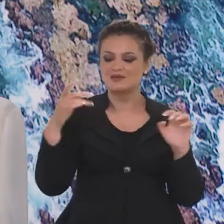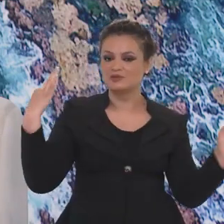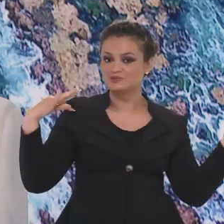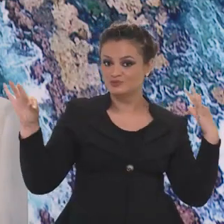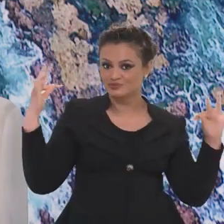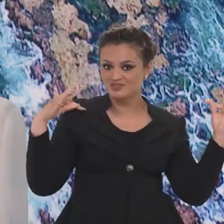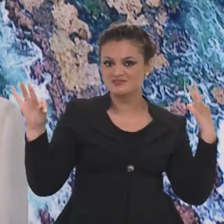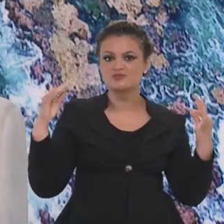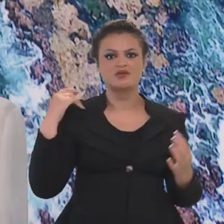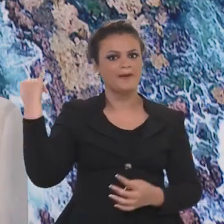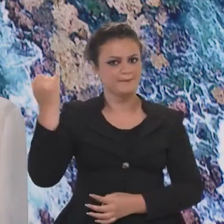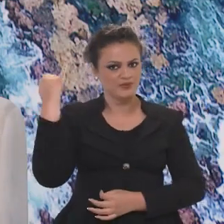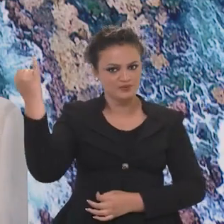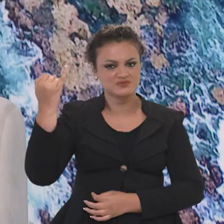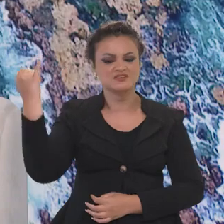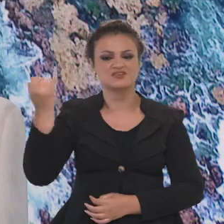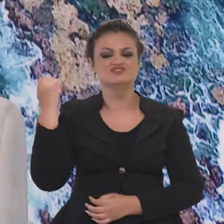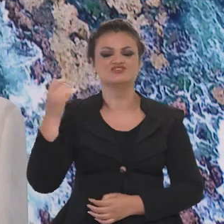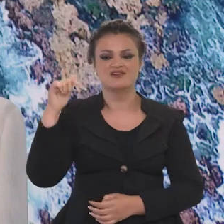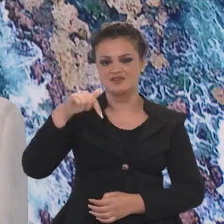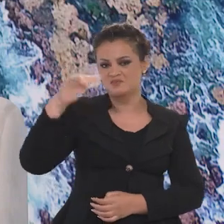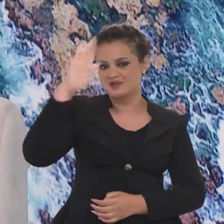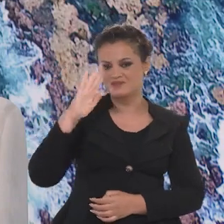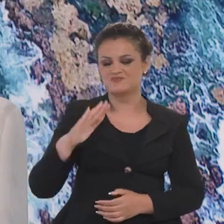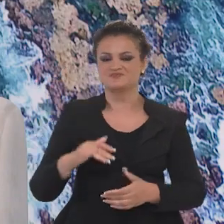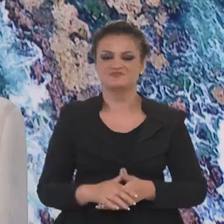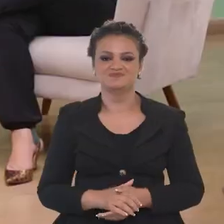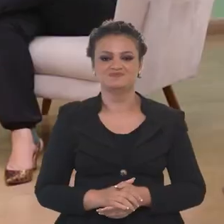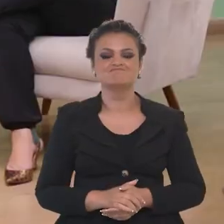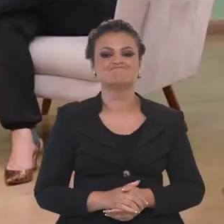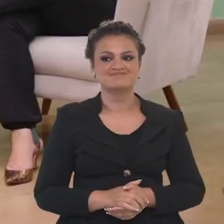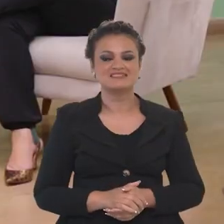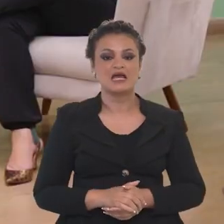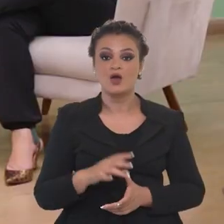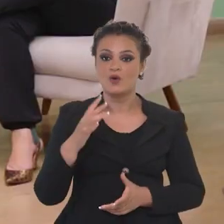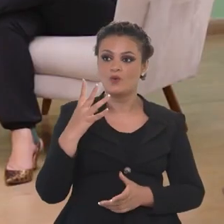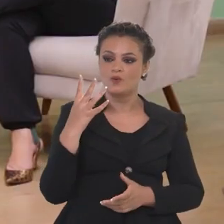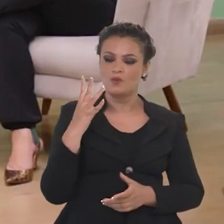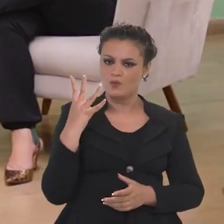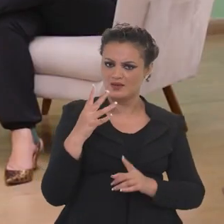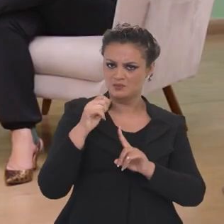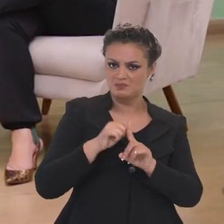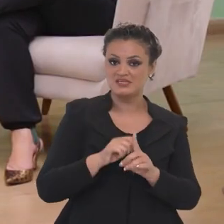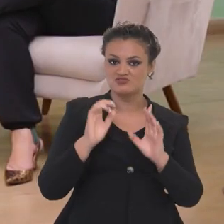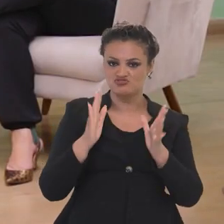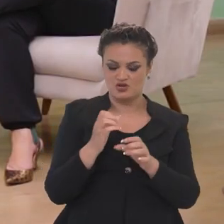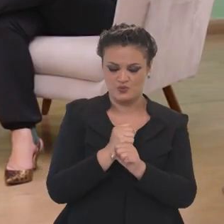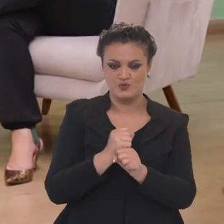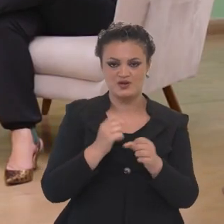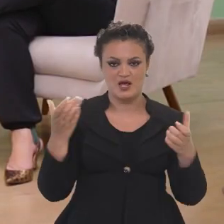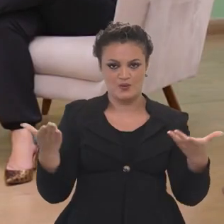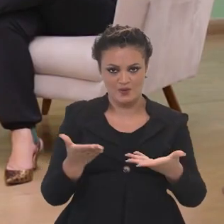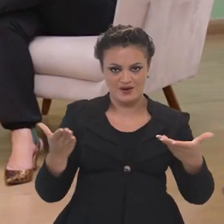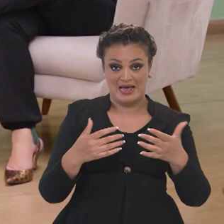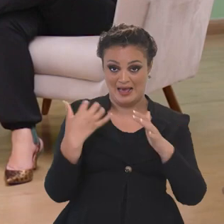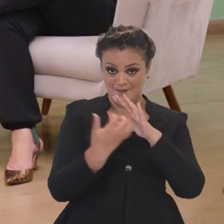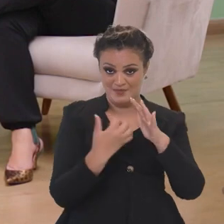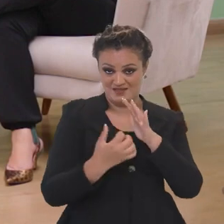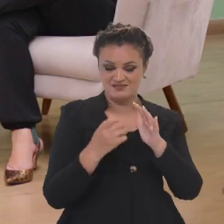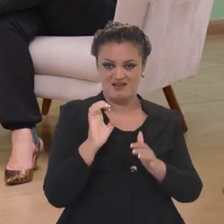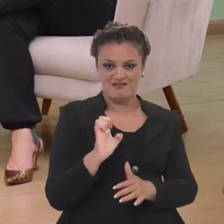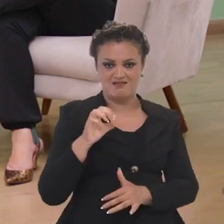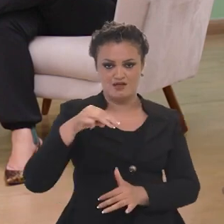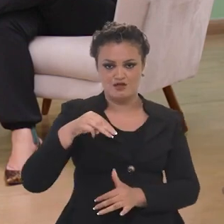falar da Embratur e do turismo, é algo tão fundamental e relevante no Brasil de hoje. Nesses quatro primeiros meses de 2023,